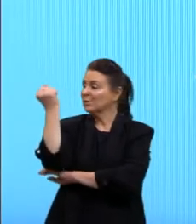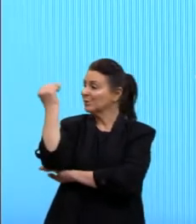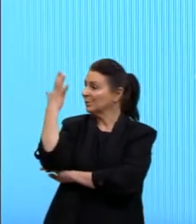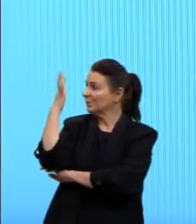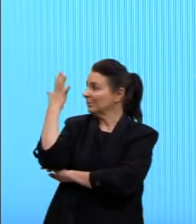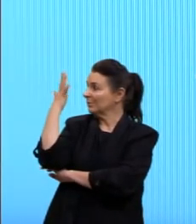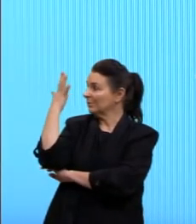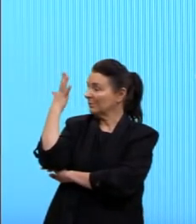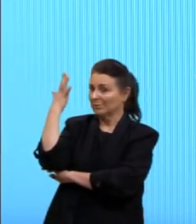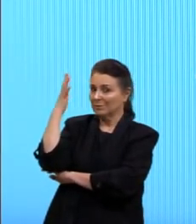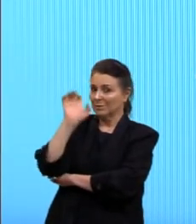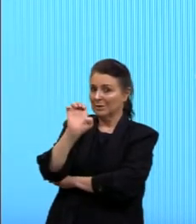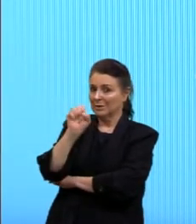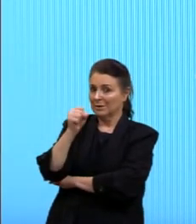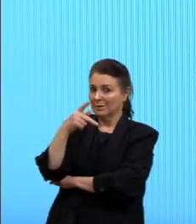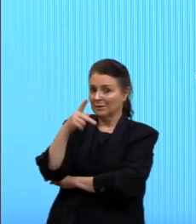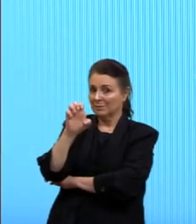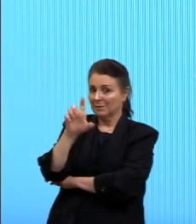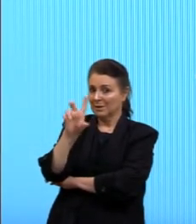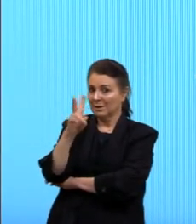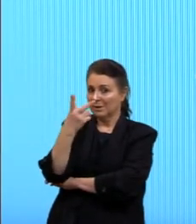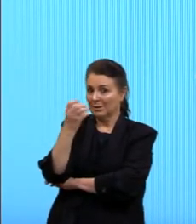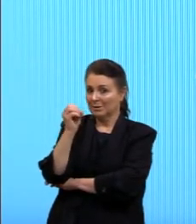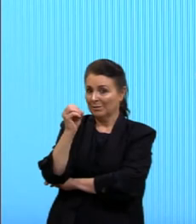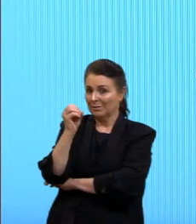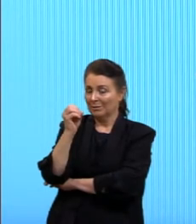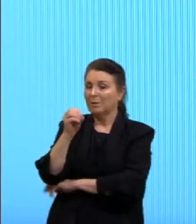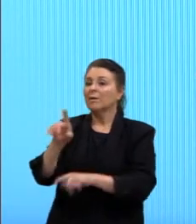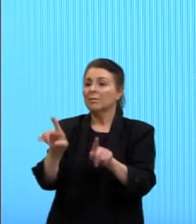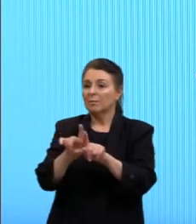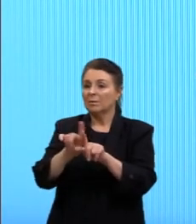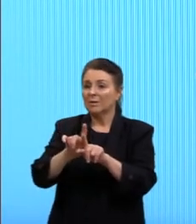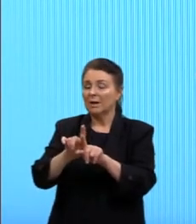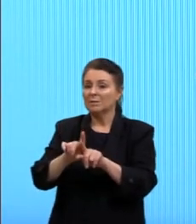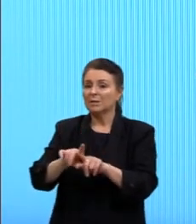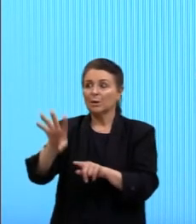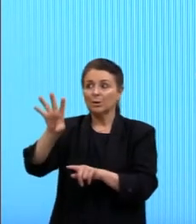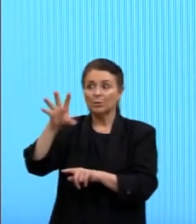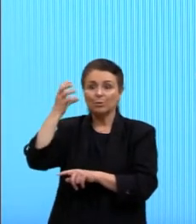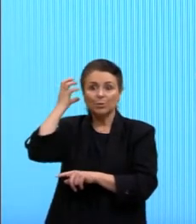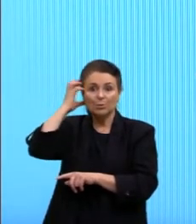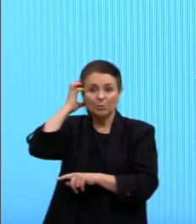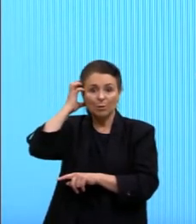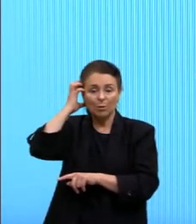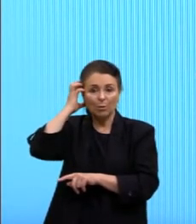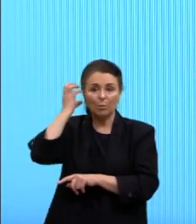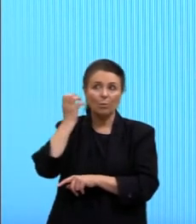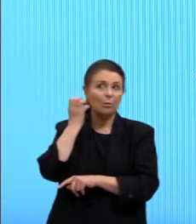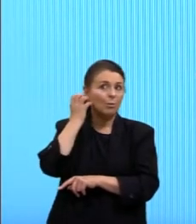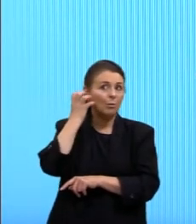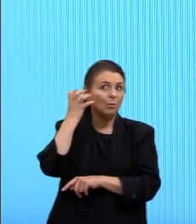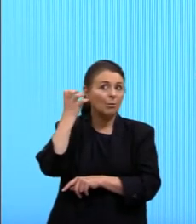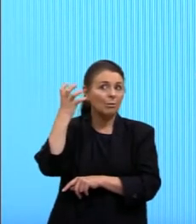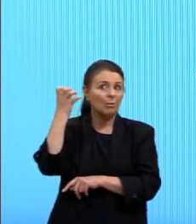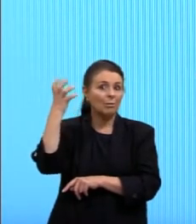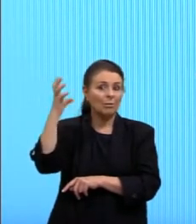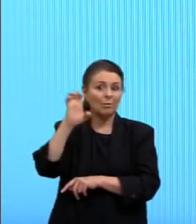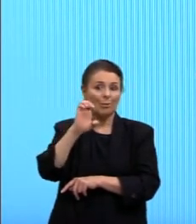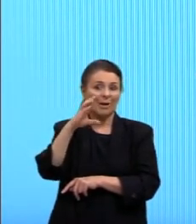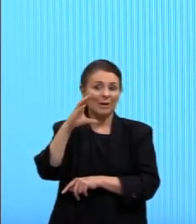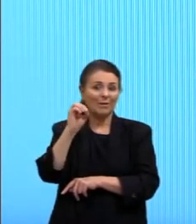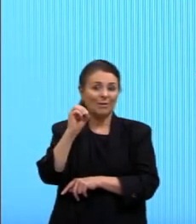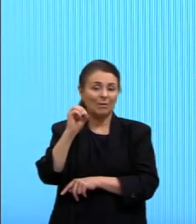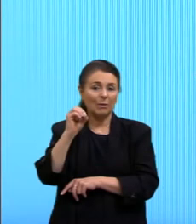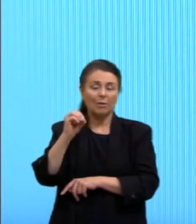Mas a reflexão, ela é um fenômeno que também vai acontecer no som, né, a questão do eco que a gente conversou. Mas na